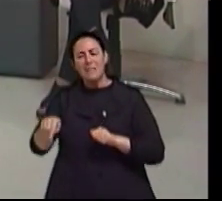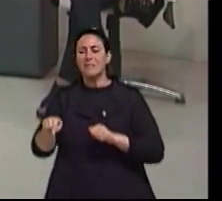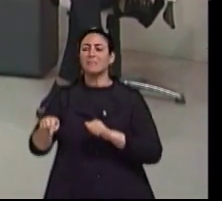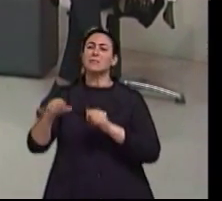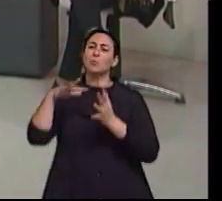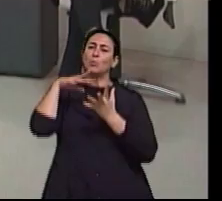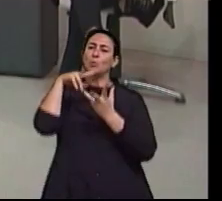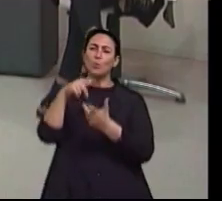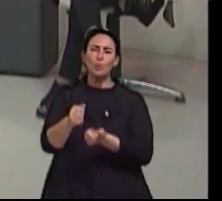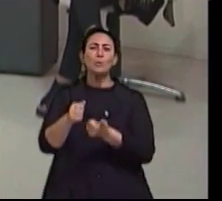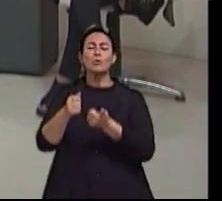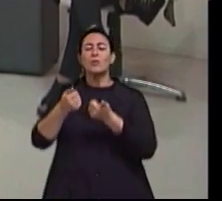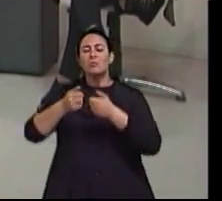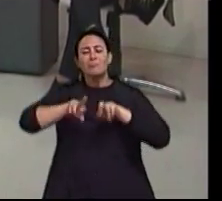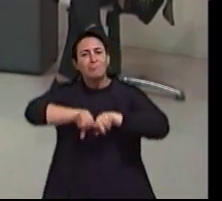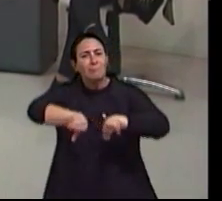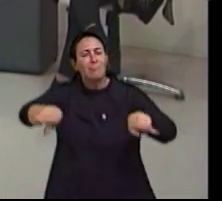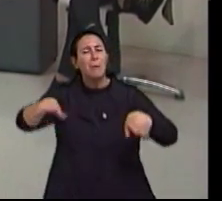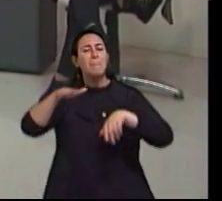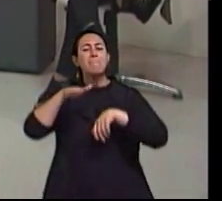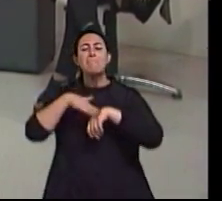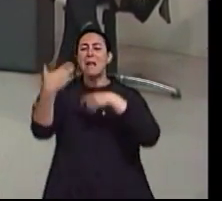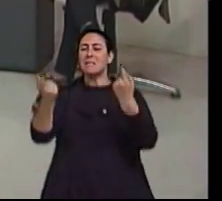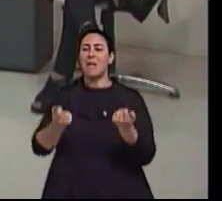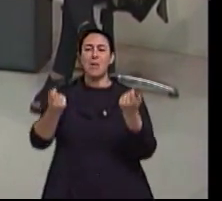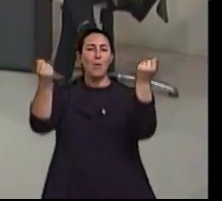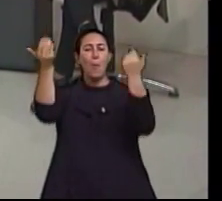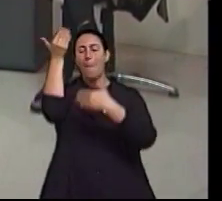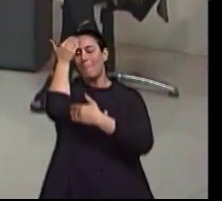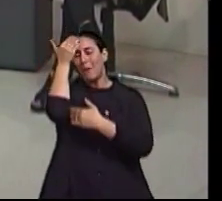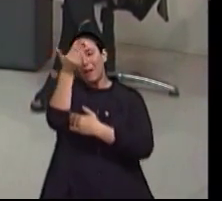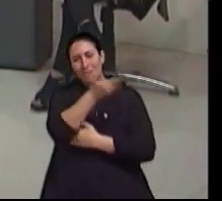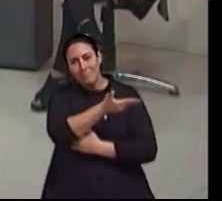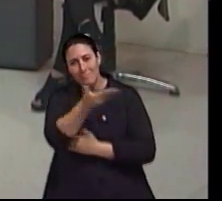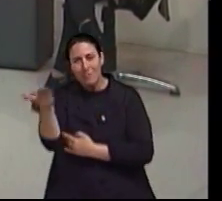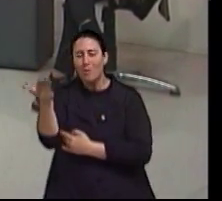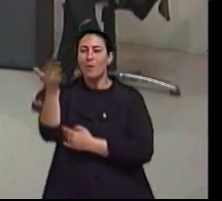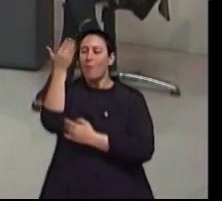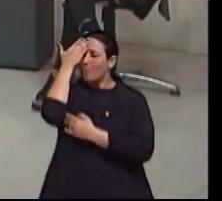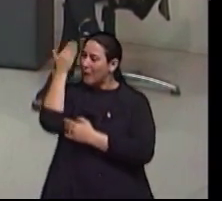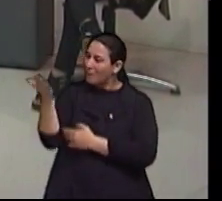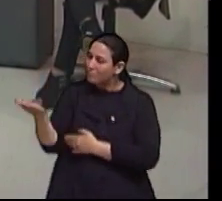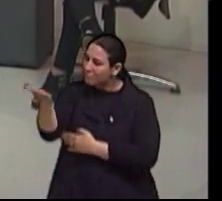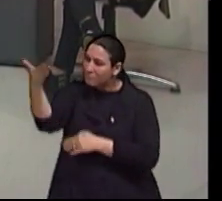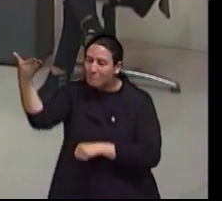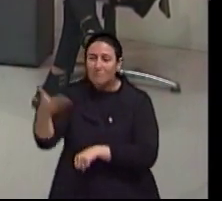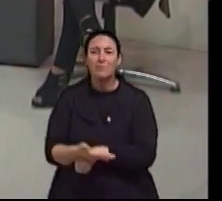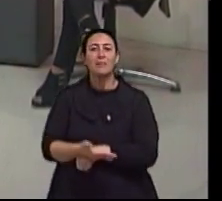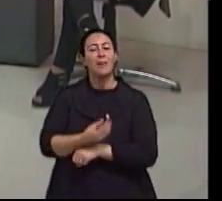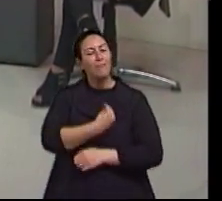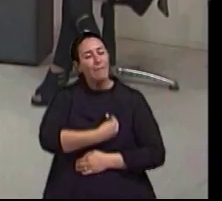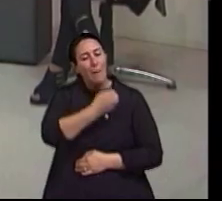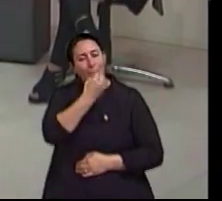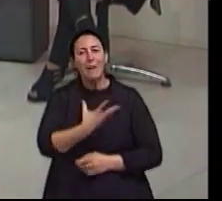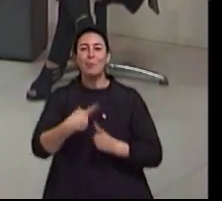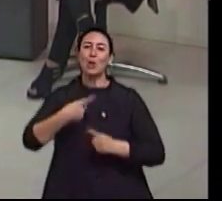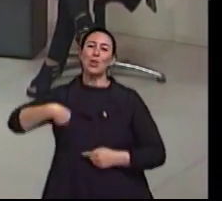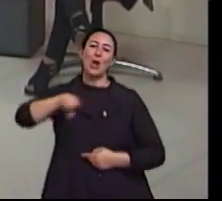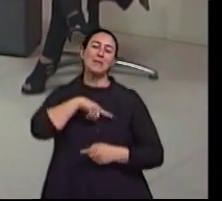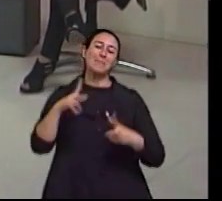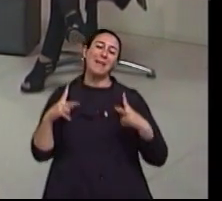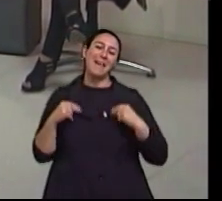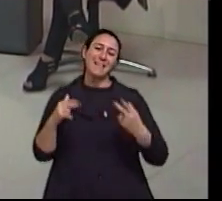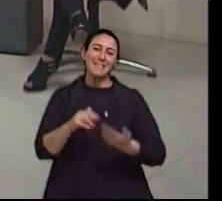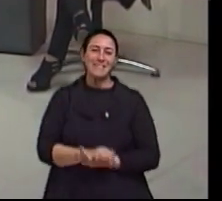com diversidade é um mundo muito mais rico. Muito obrigada a vocês por estarem aqui no Viva Bem com a gente. E Viva Bem, porque a gente